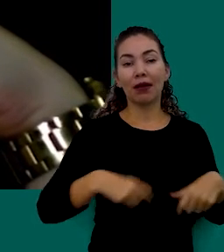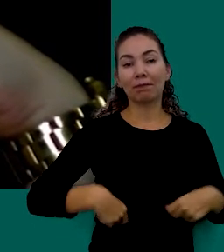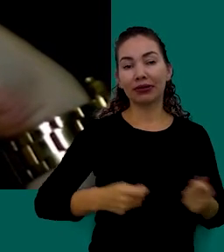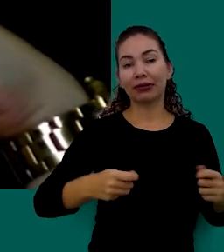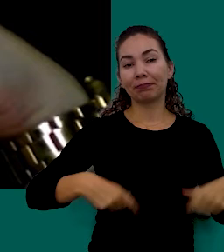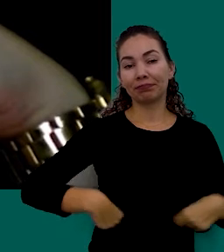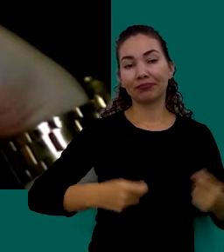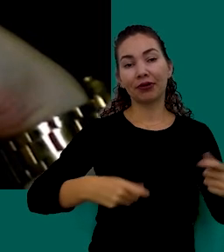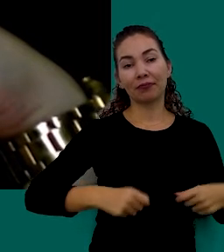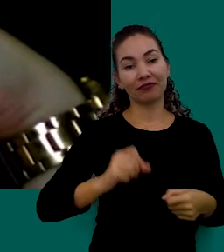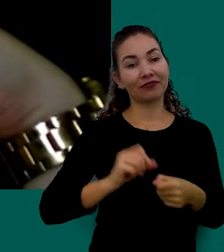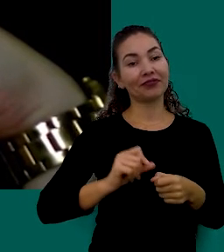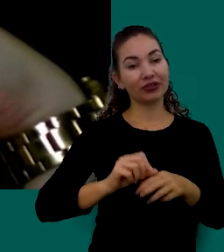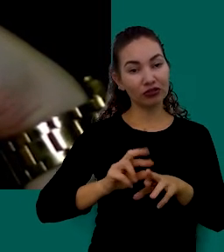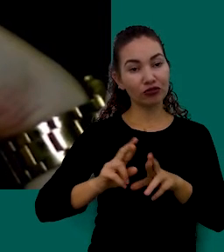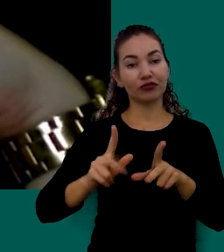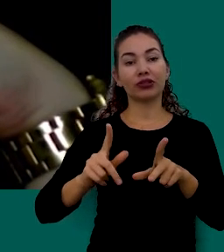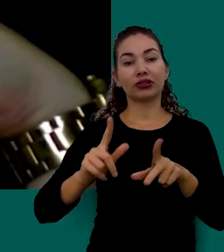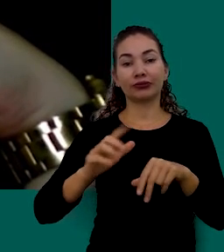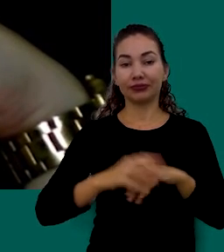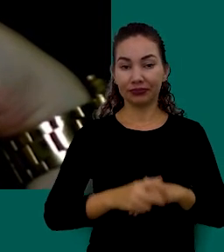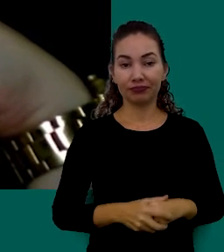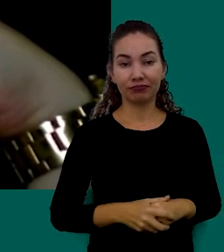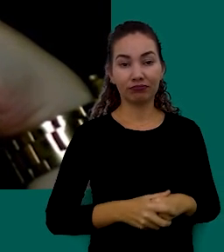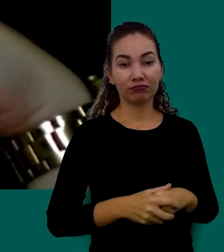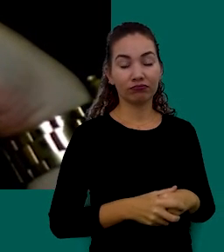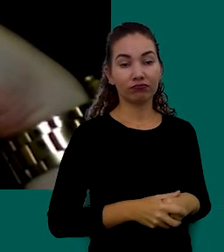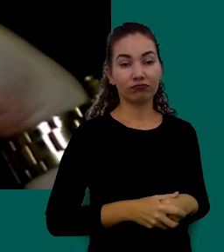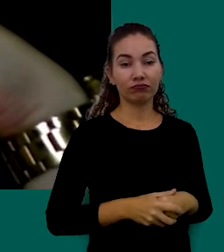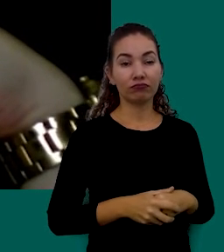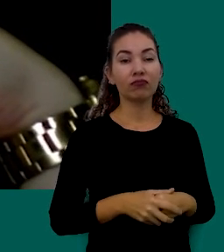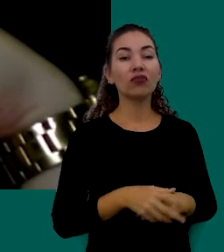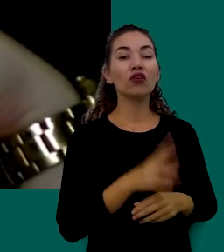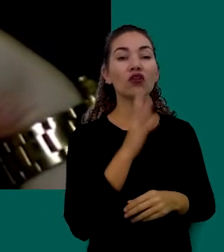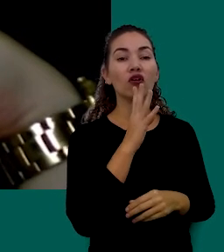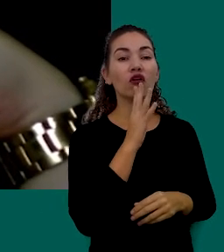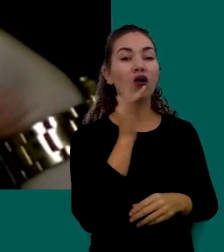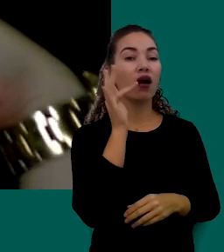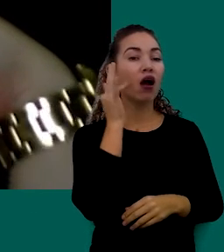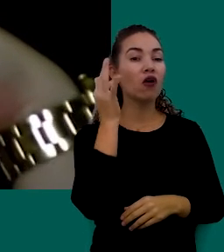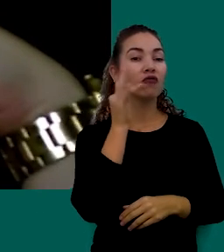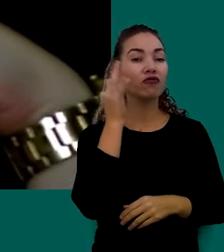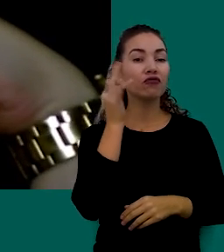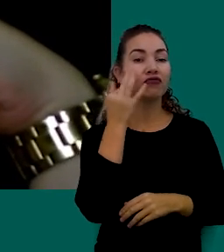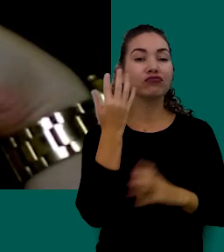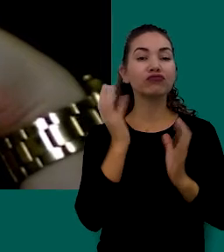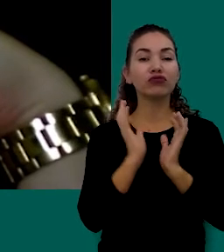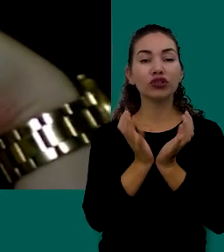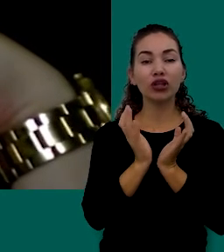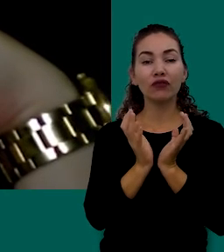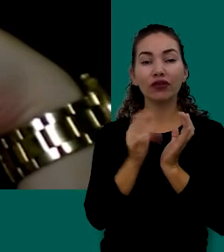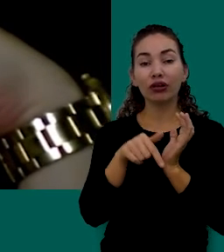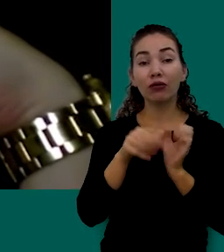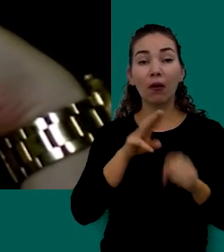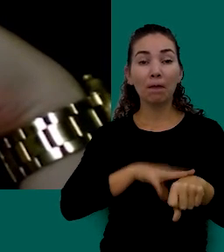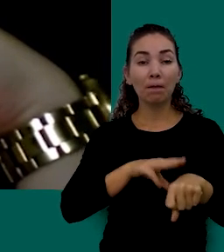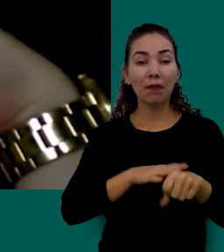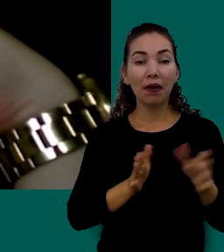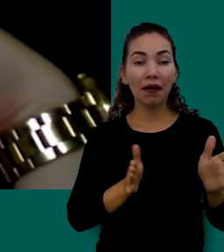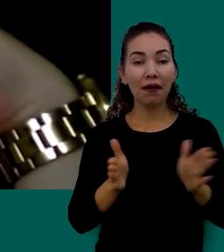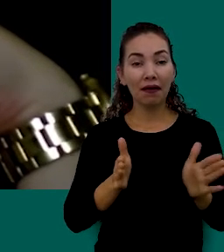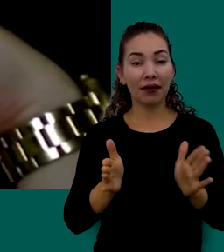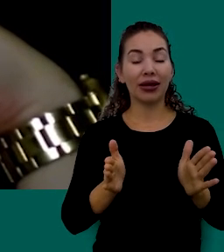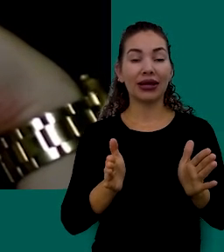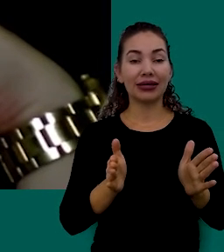Fazem Toda A Diferença E Conheça As Frutas E As Verduras Da É Uma